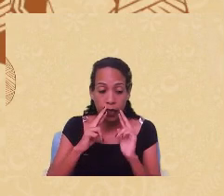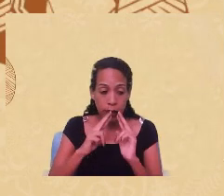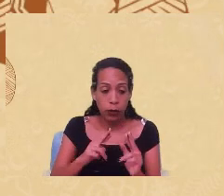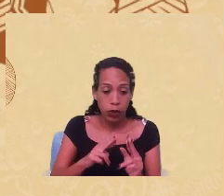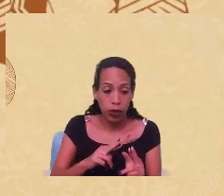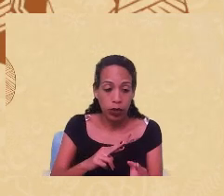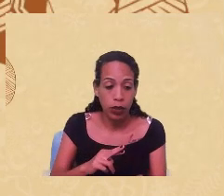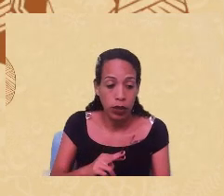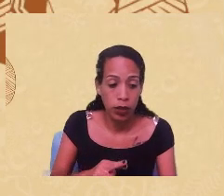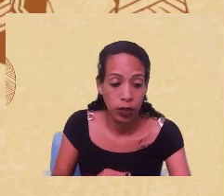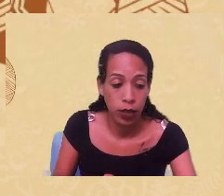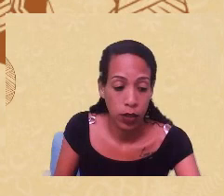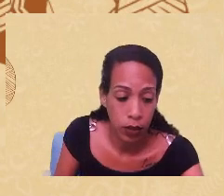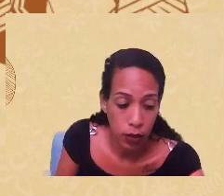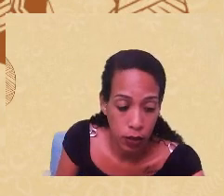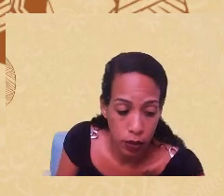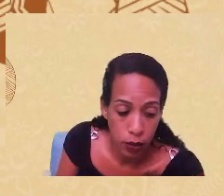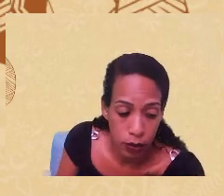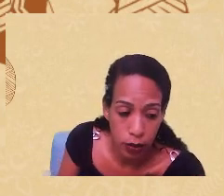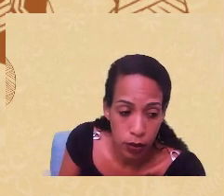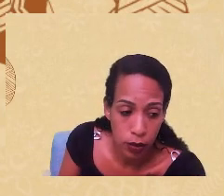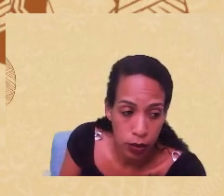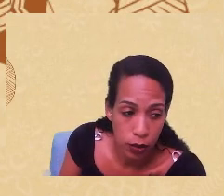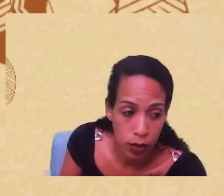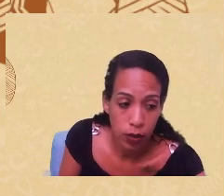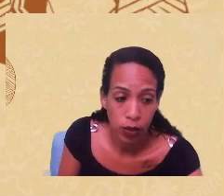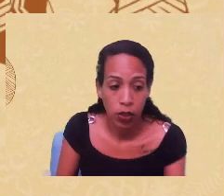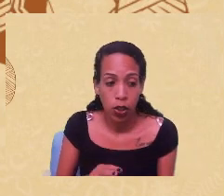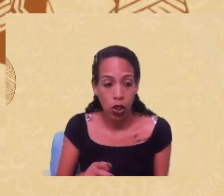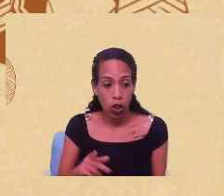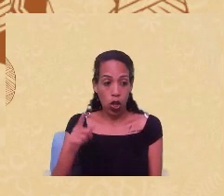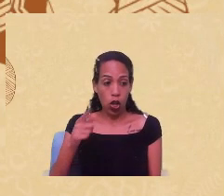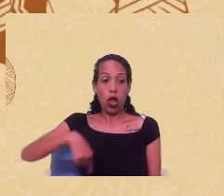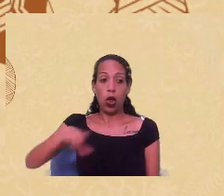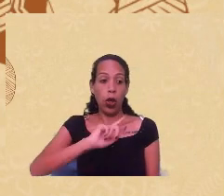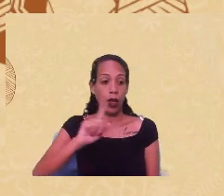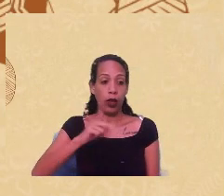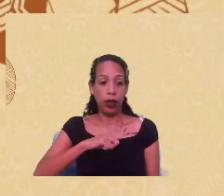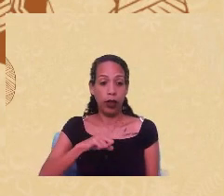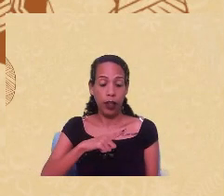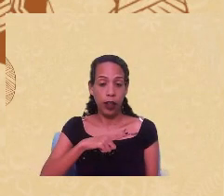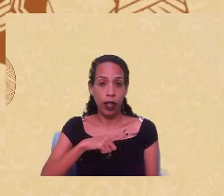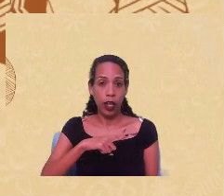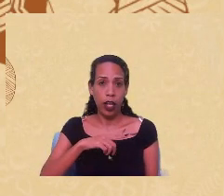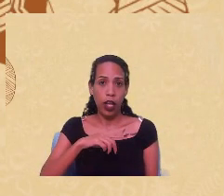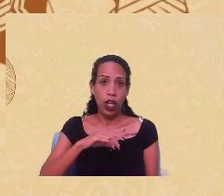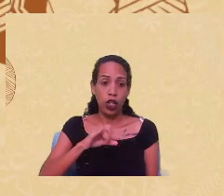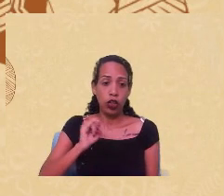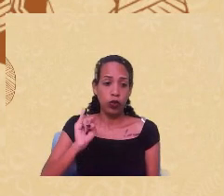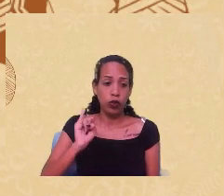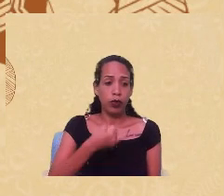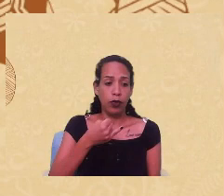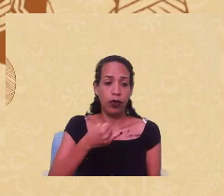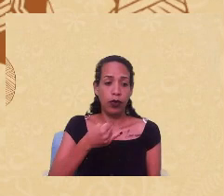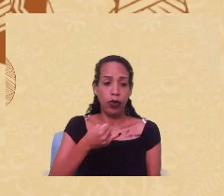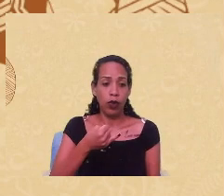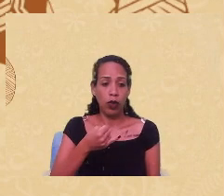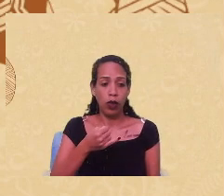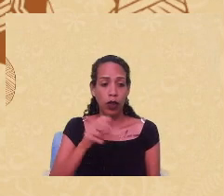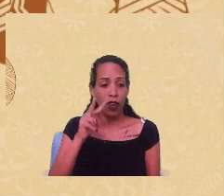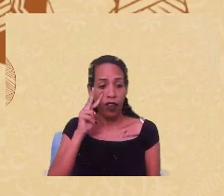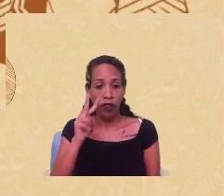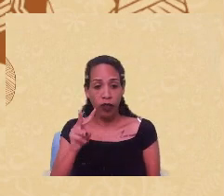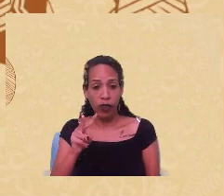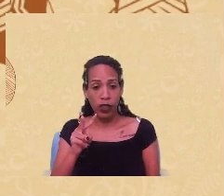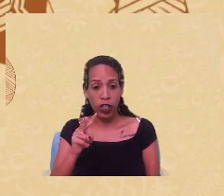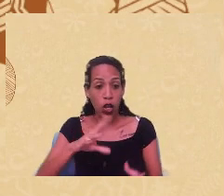em que nós não devemos evidentemente substituir uma visão de mundo e as modalidades